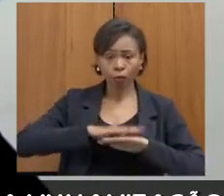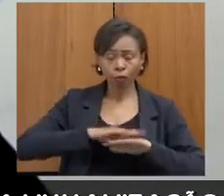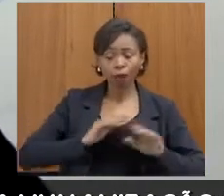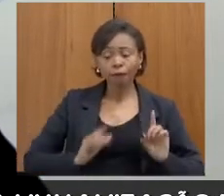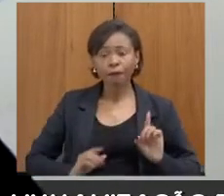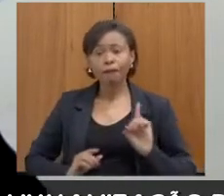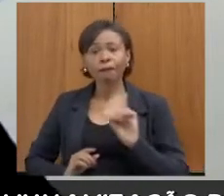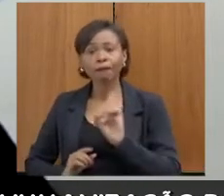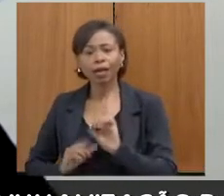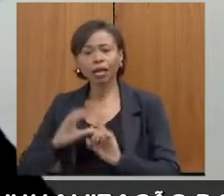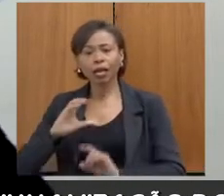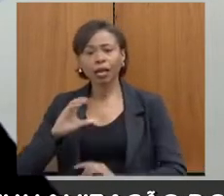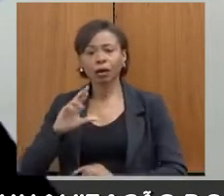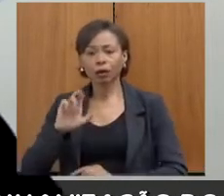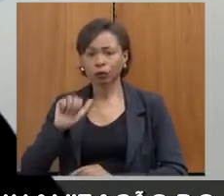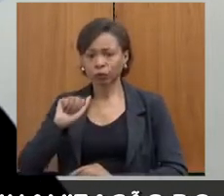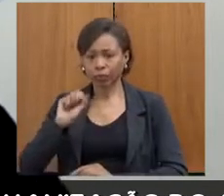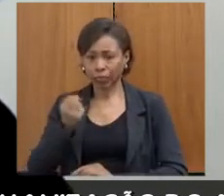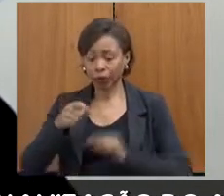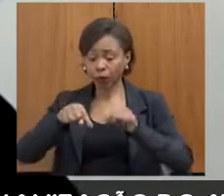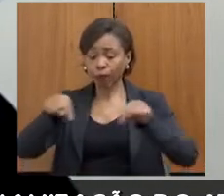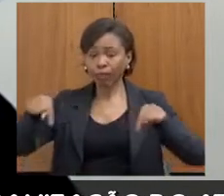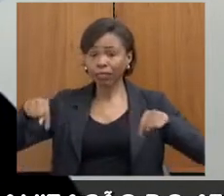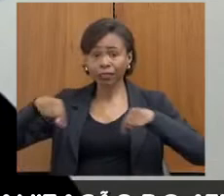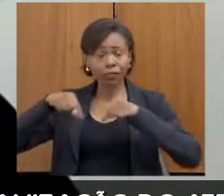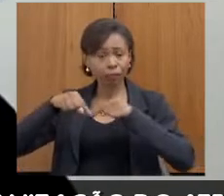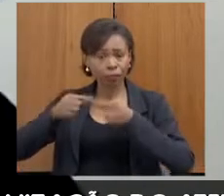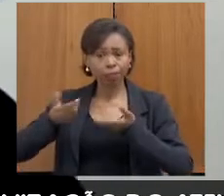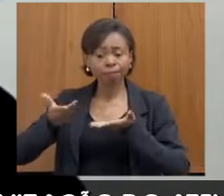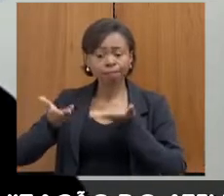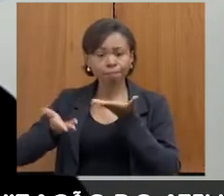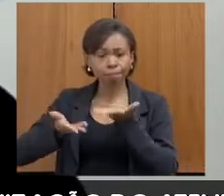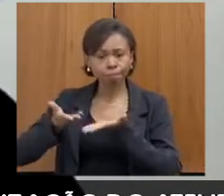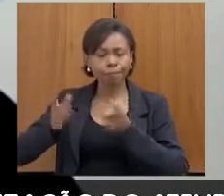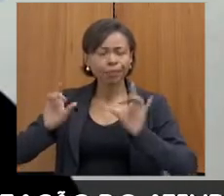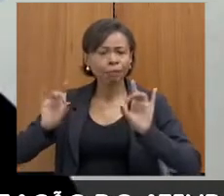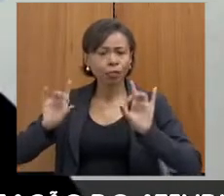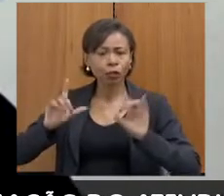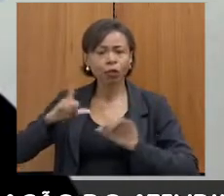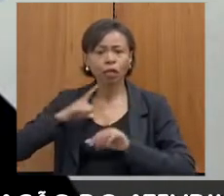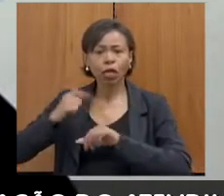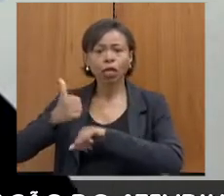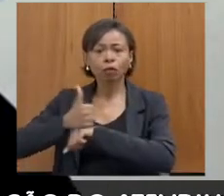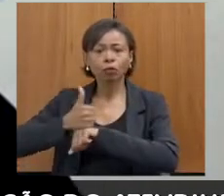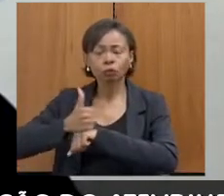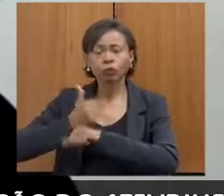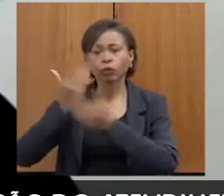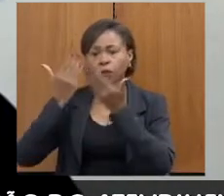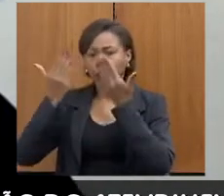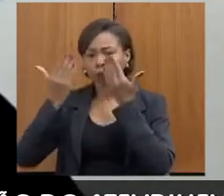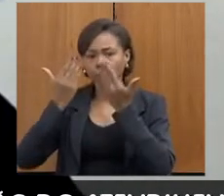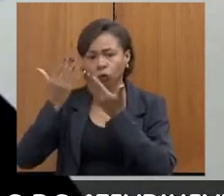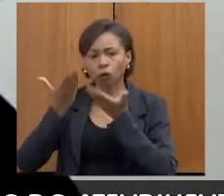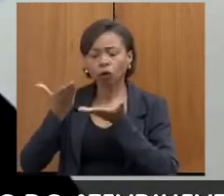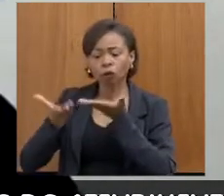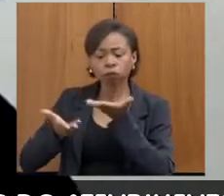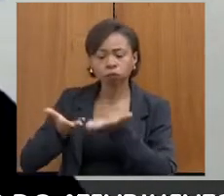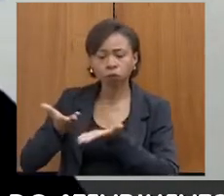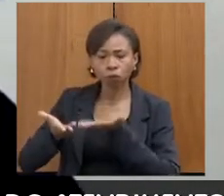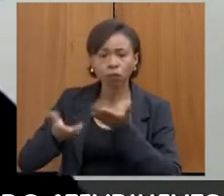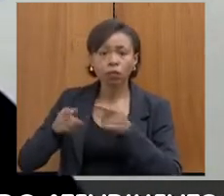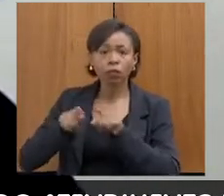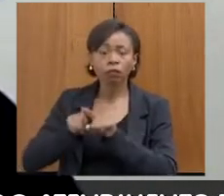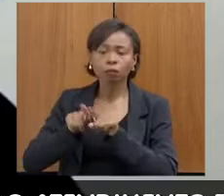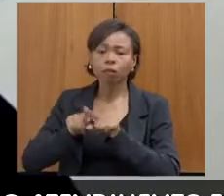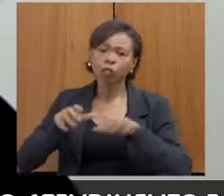uma sala especializada para a gente fazer um atendimento mais humanizado, onde tem psicólogo também para fazer o acompanhamento e toda